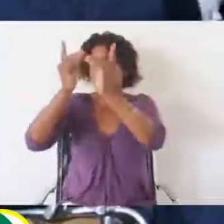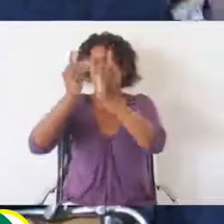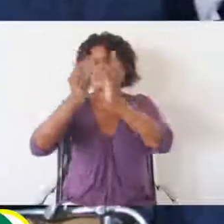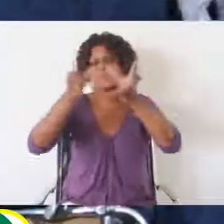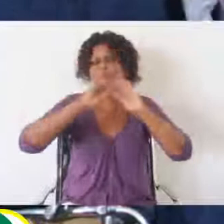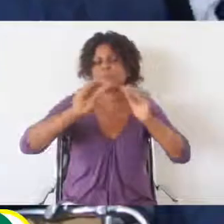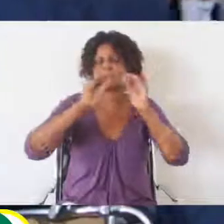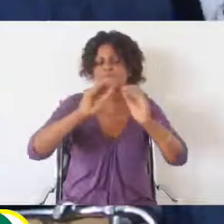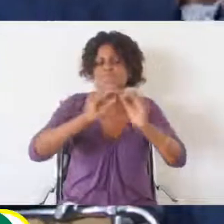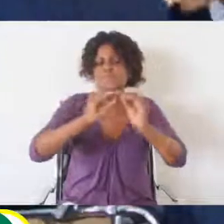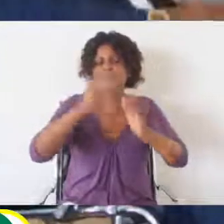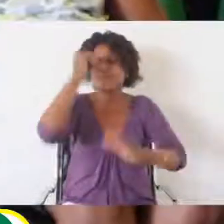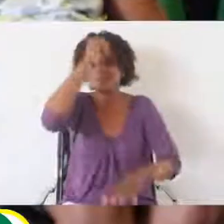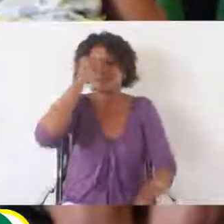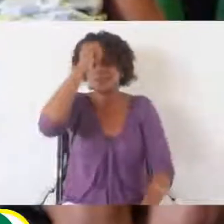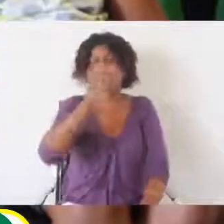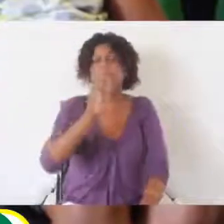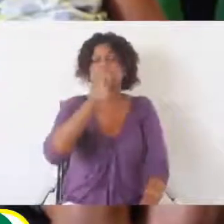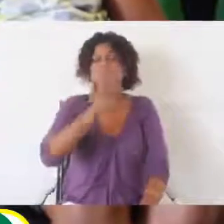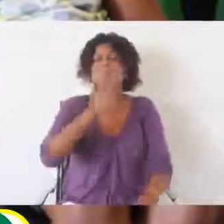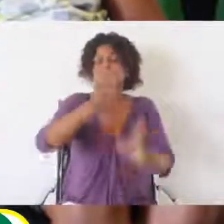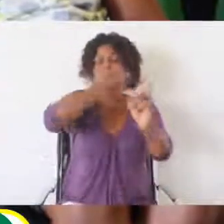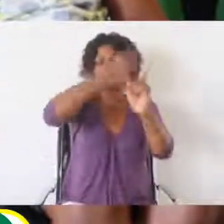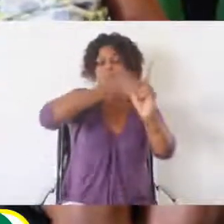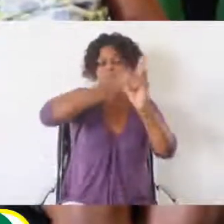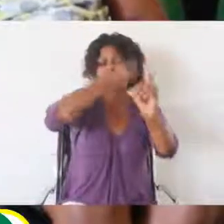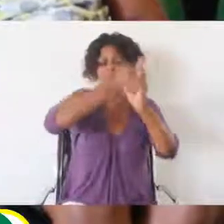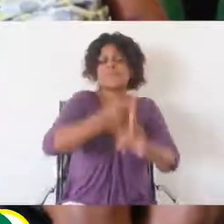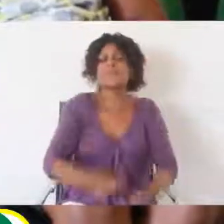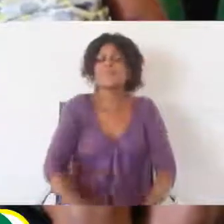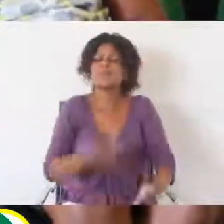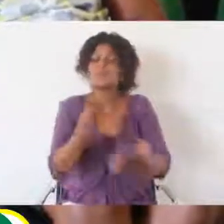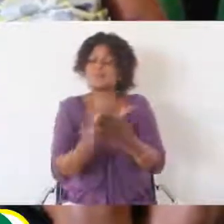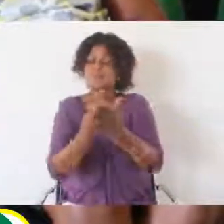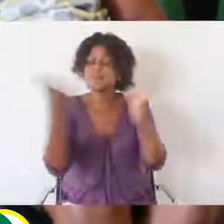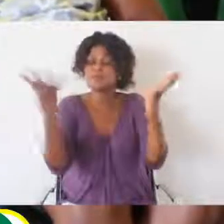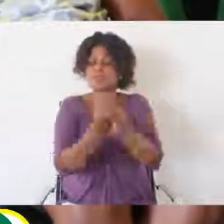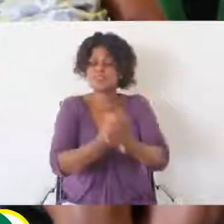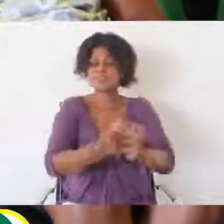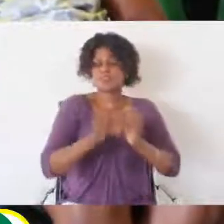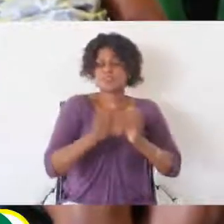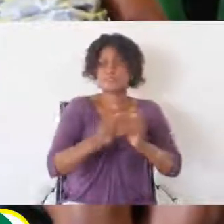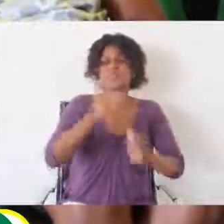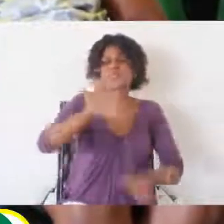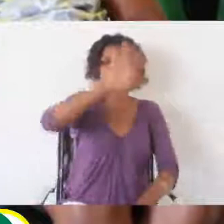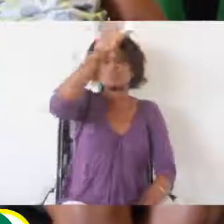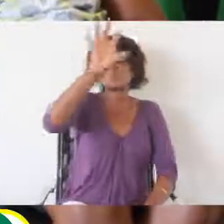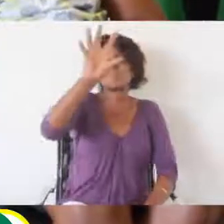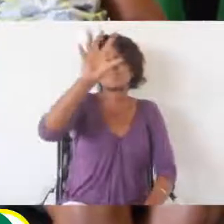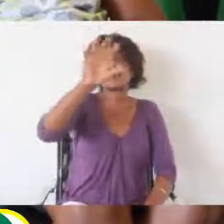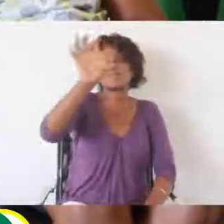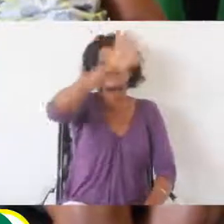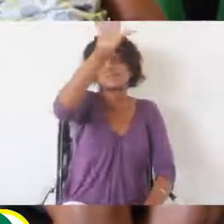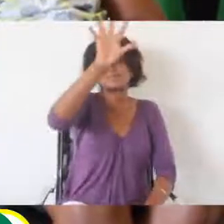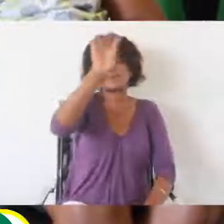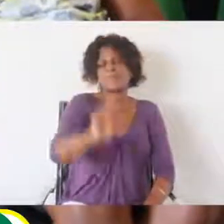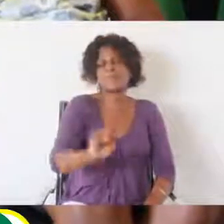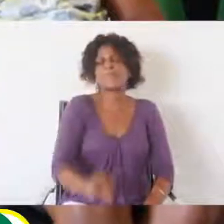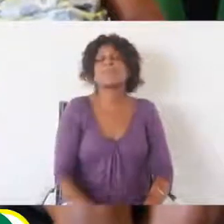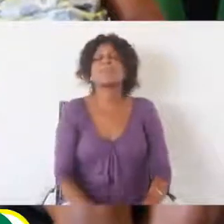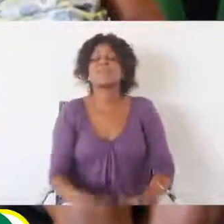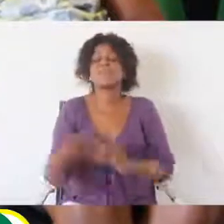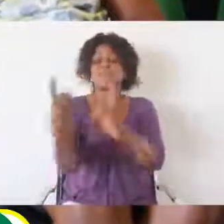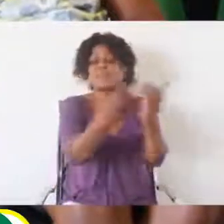Eduardo Samogudo, apontou aquelas que, no seu entender, constituem oportunidades para o fortalecimento do ensino à distância